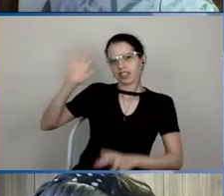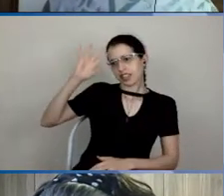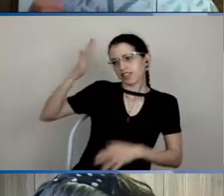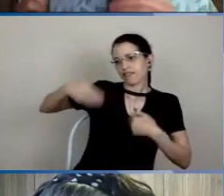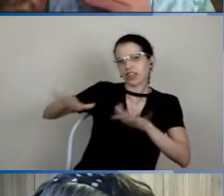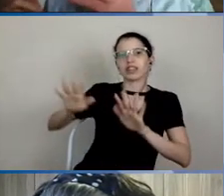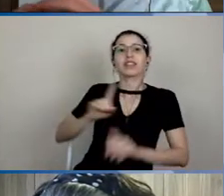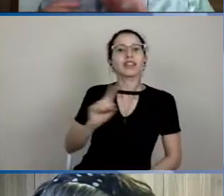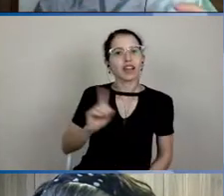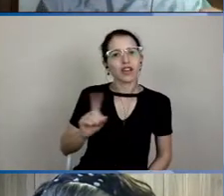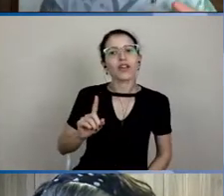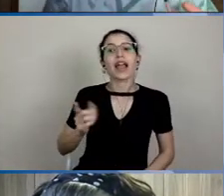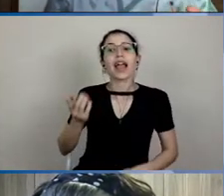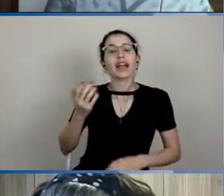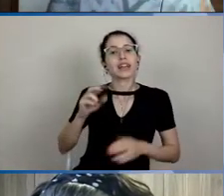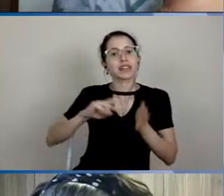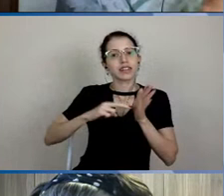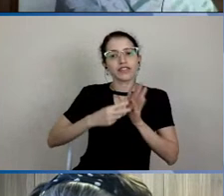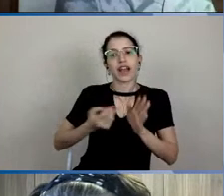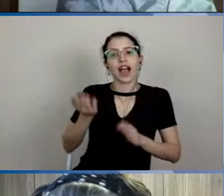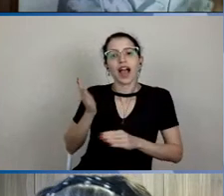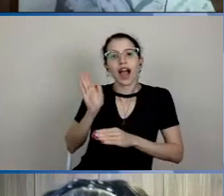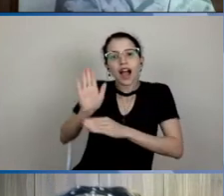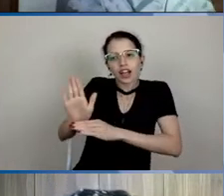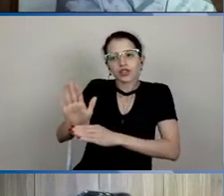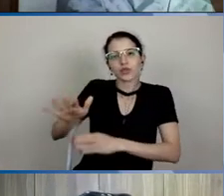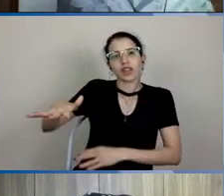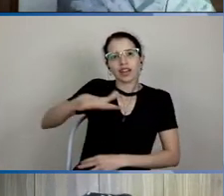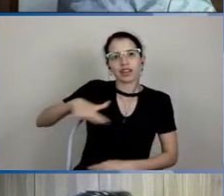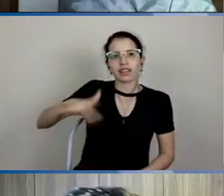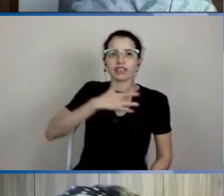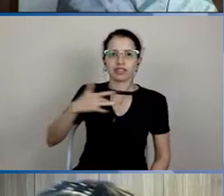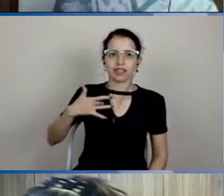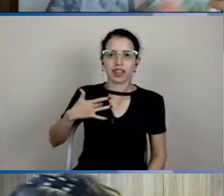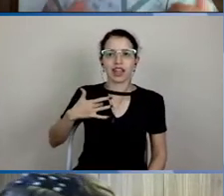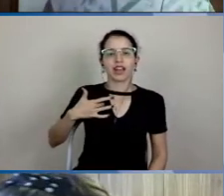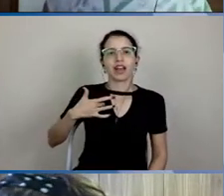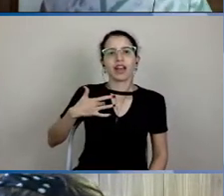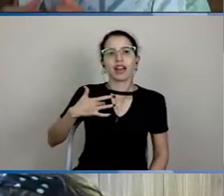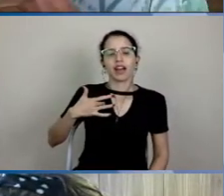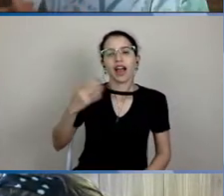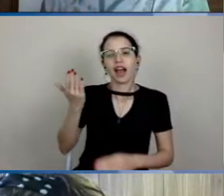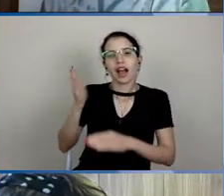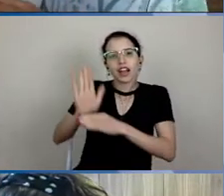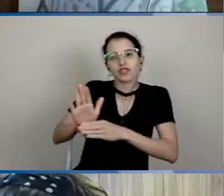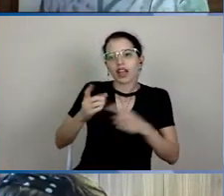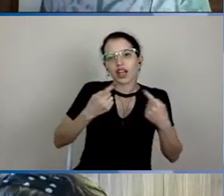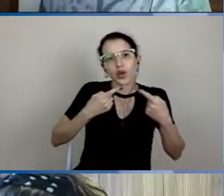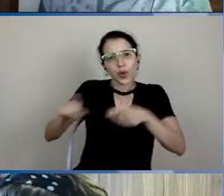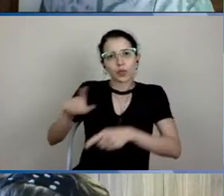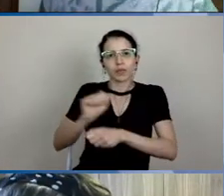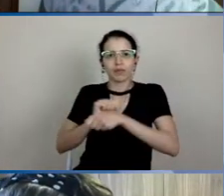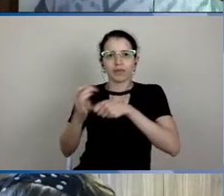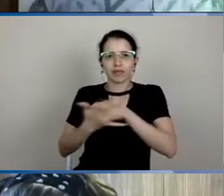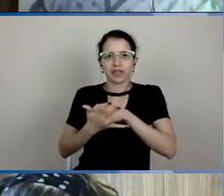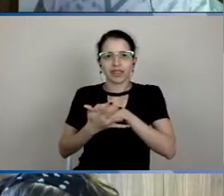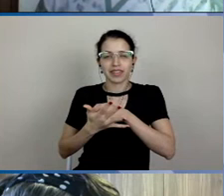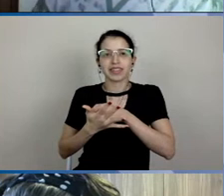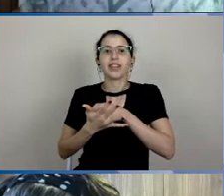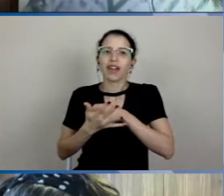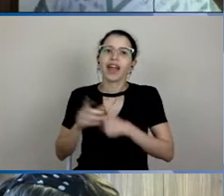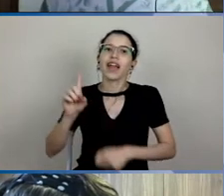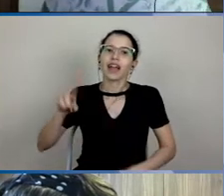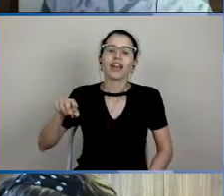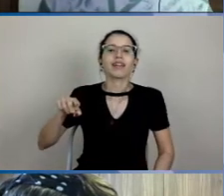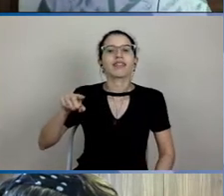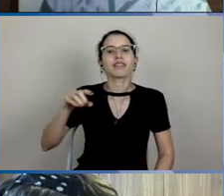Então, só que essa proposta da UFSCar de ir a campo ajudar a combater a pandemia oportuniza a realização dos estágios. Isso